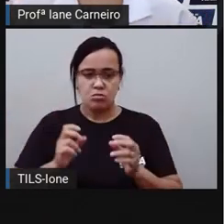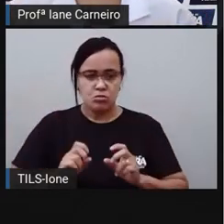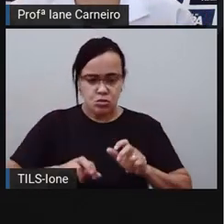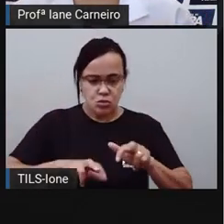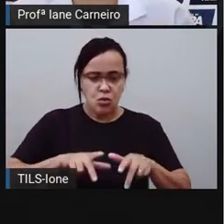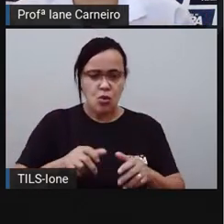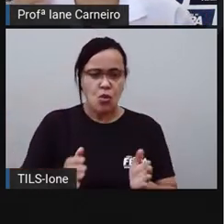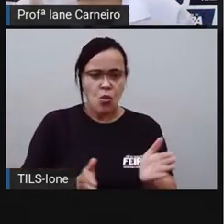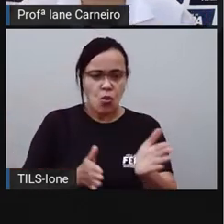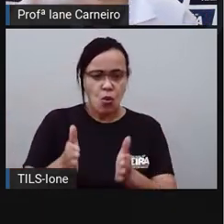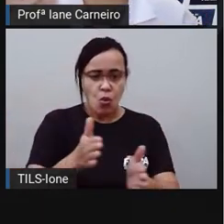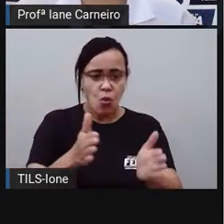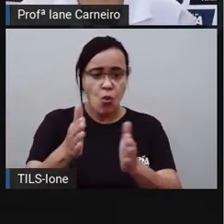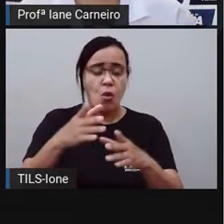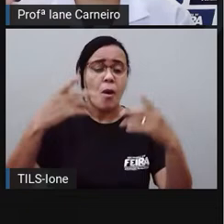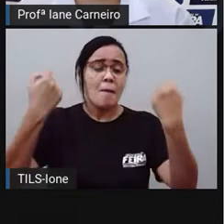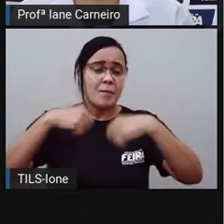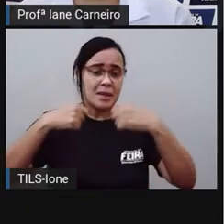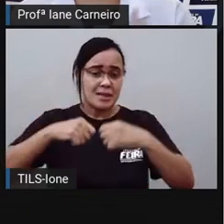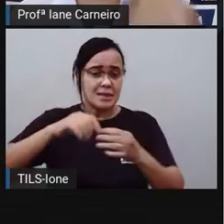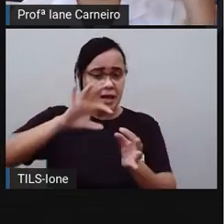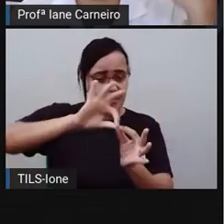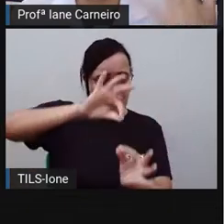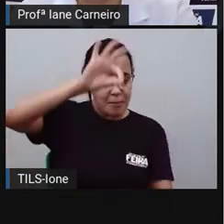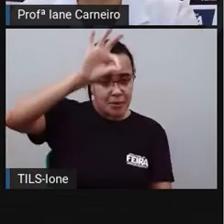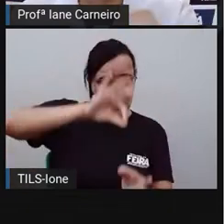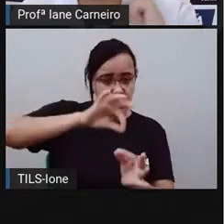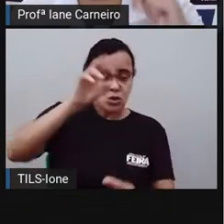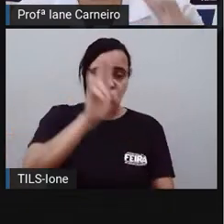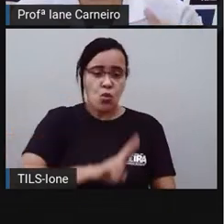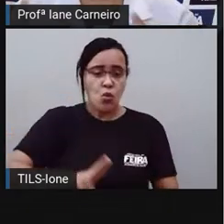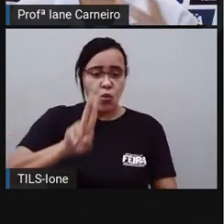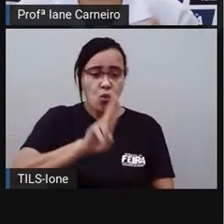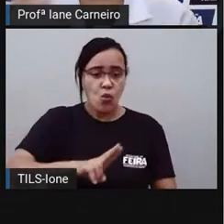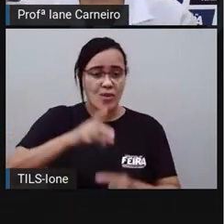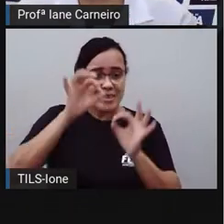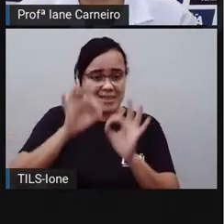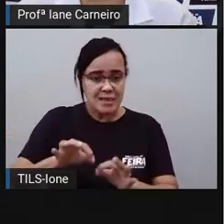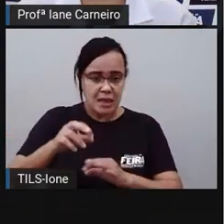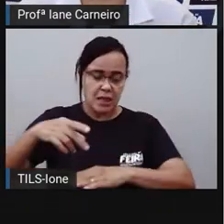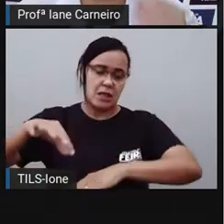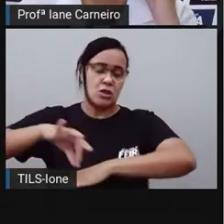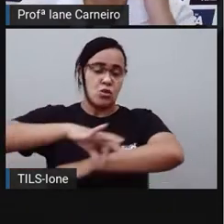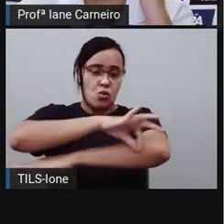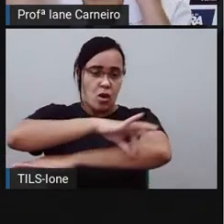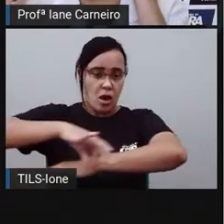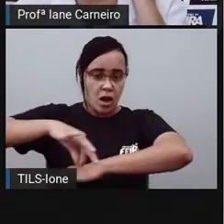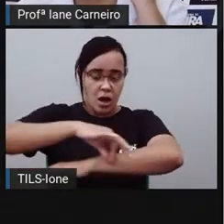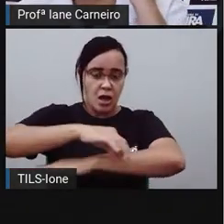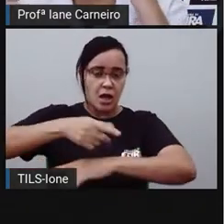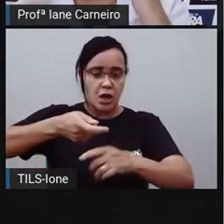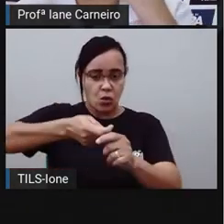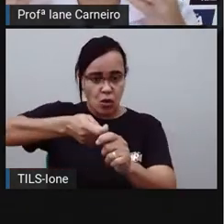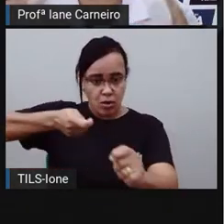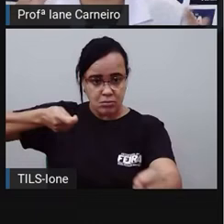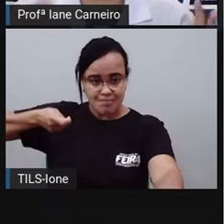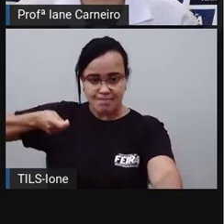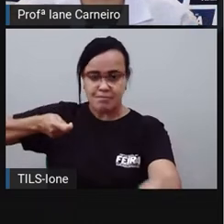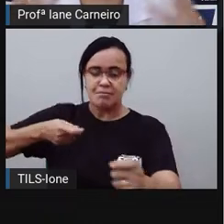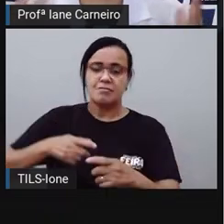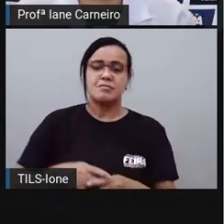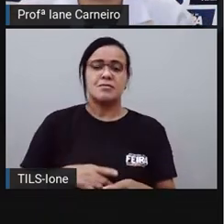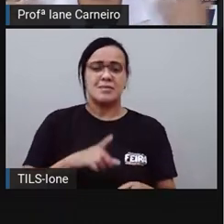medir, usar um instrumento de medida. Ou a régua, ou a fita métrica, né? A trena também são